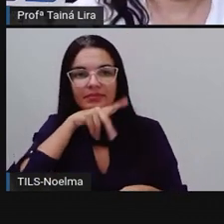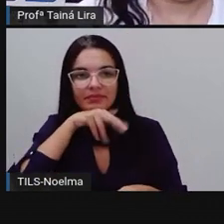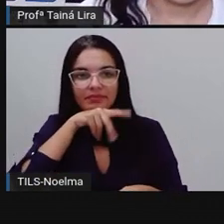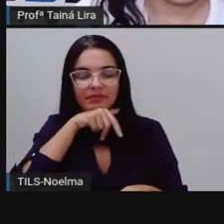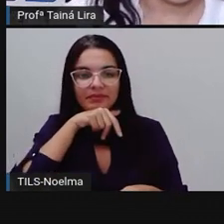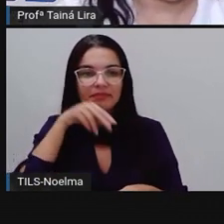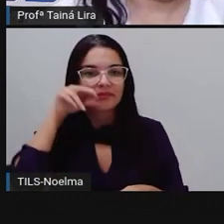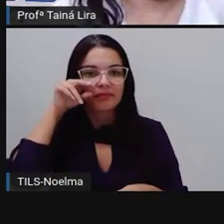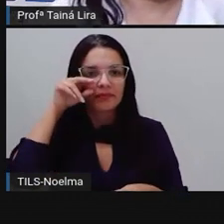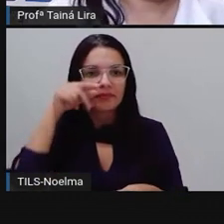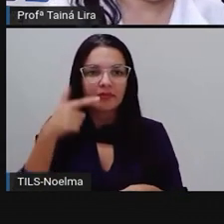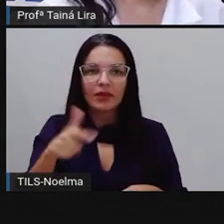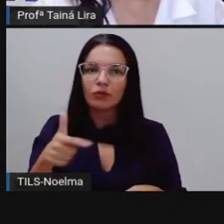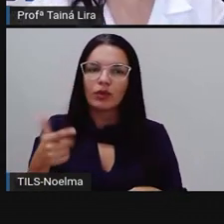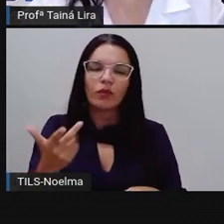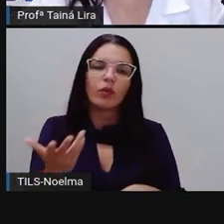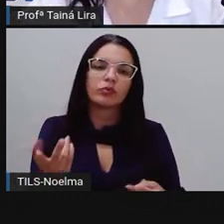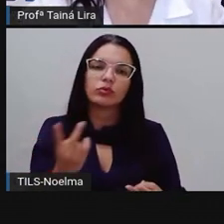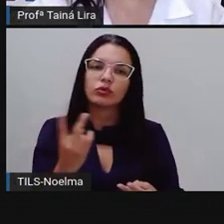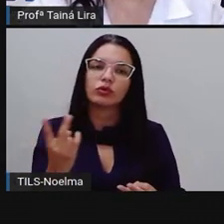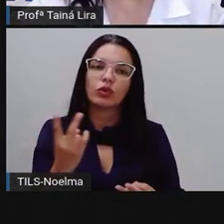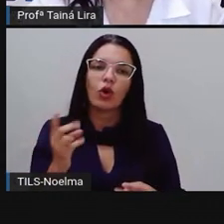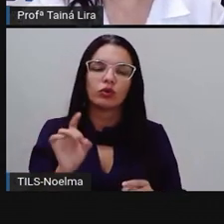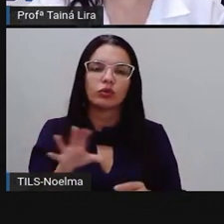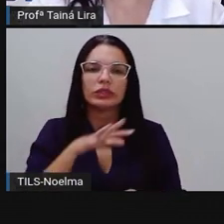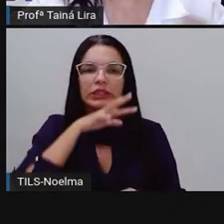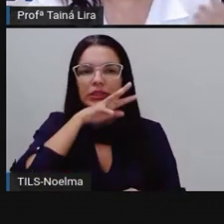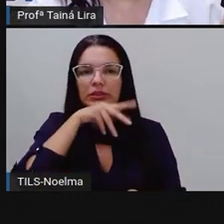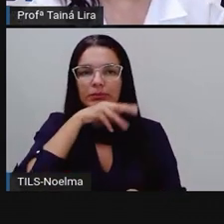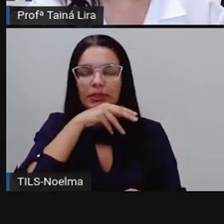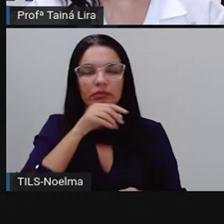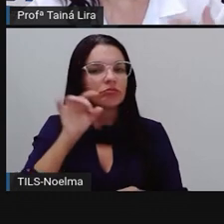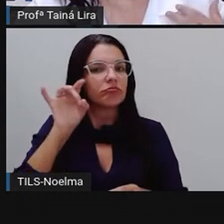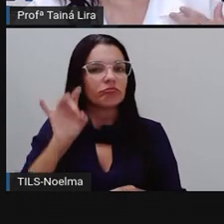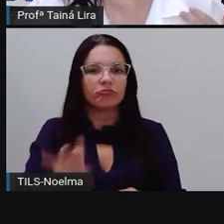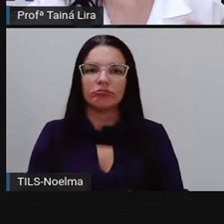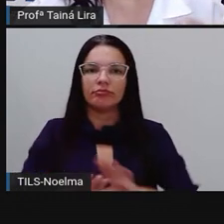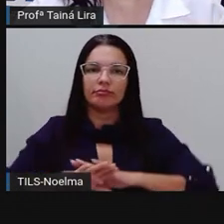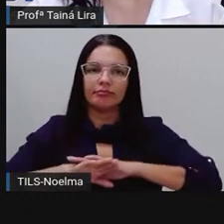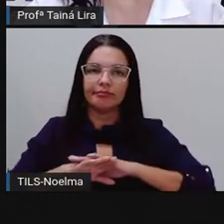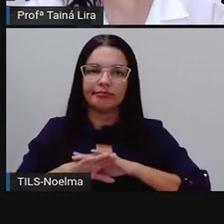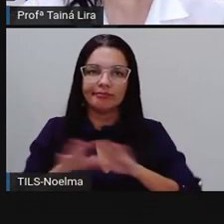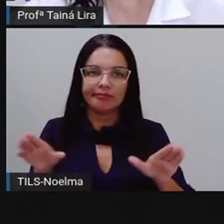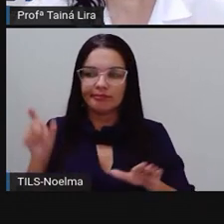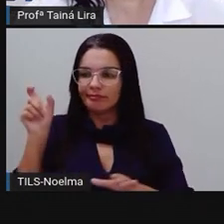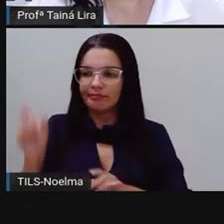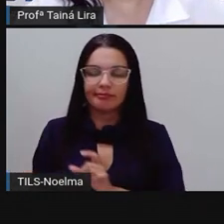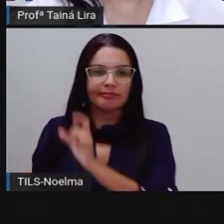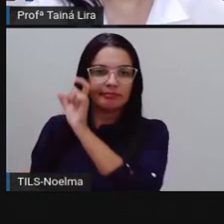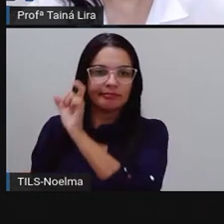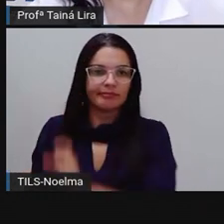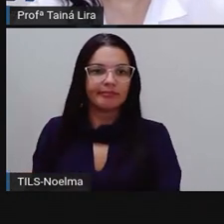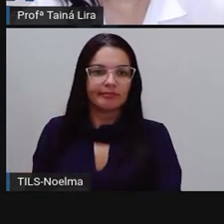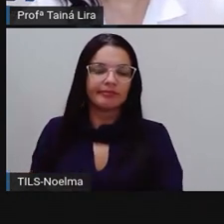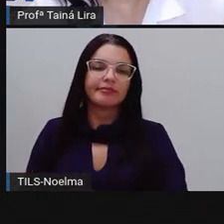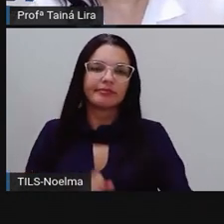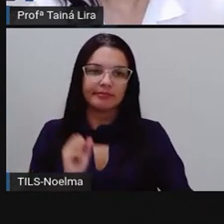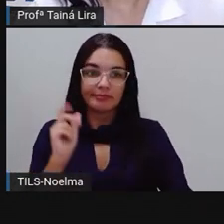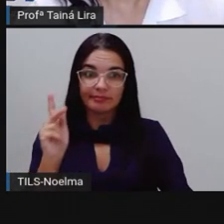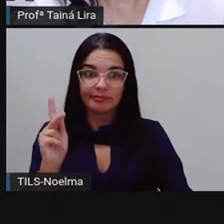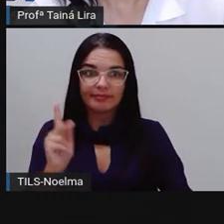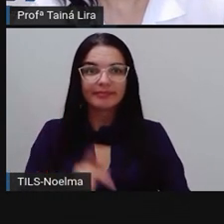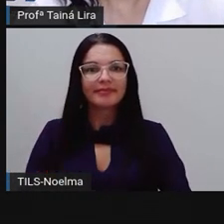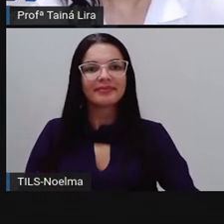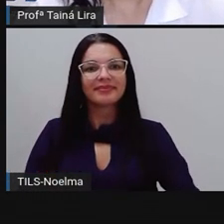nenhum outro animal, só fala delas duas, tá? Então são as únicas personagens aí que aparecem nesse texto, tá bom?